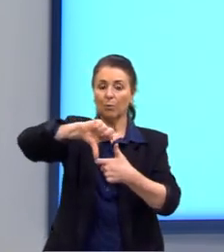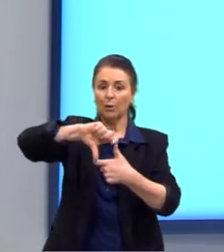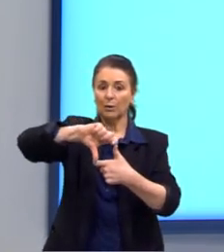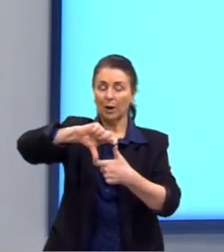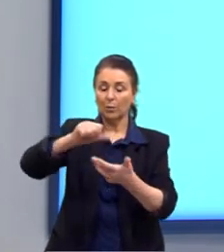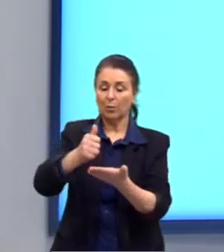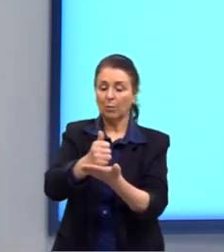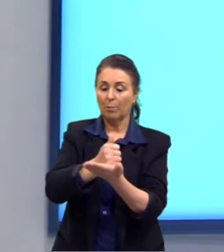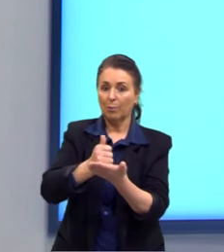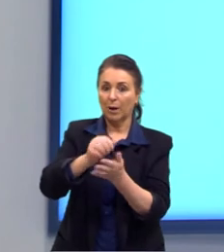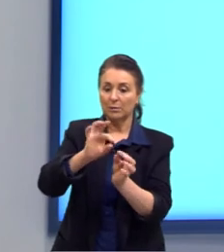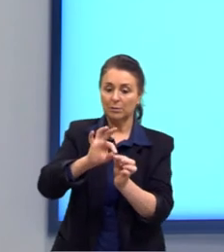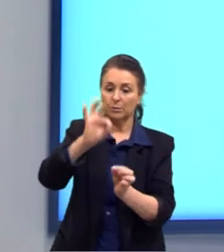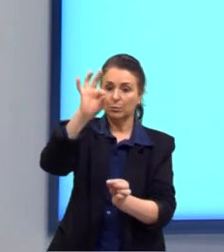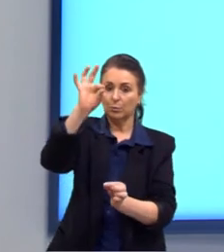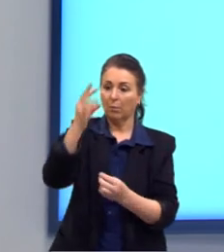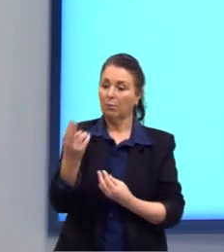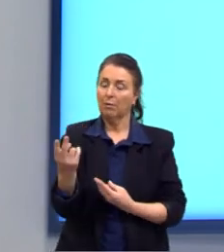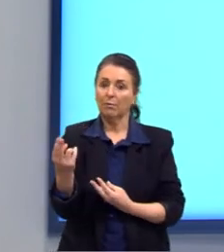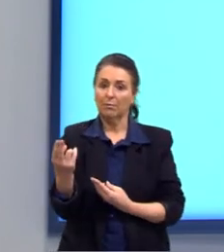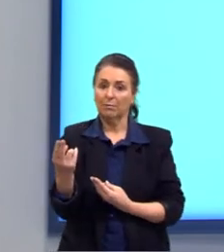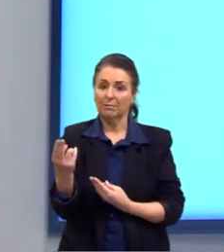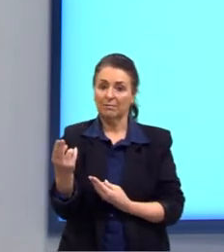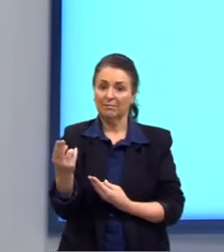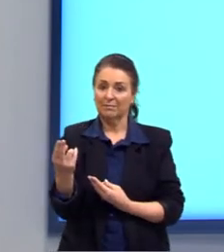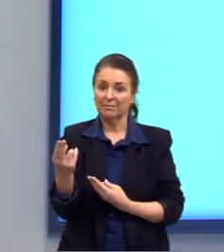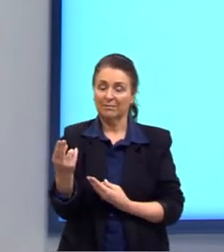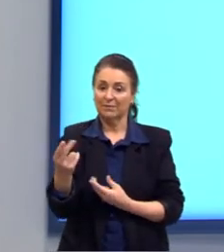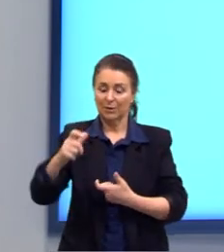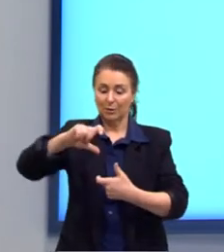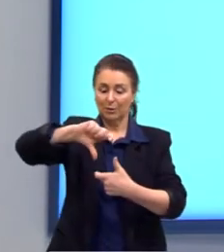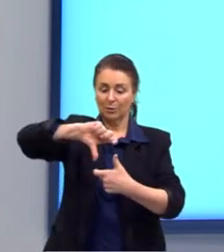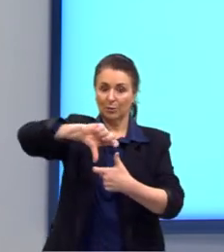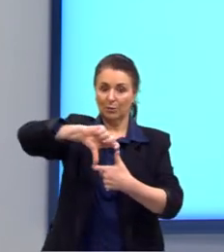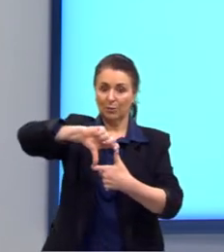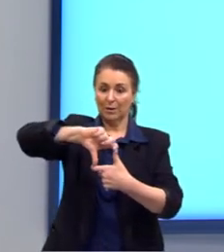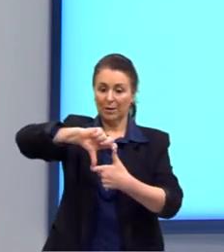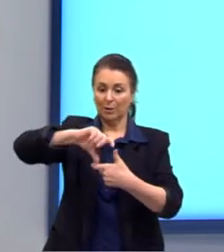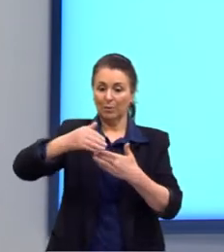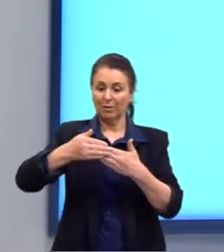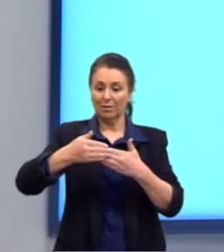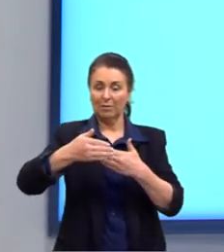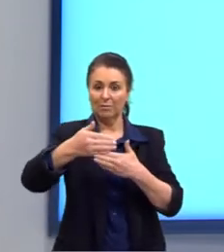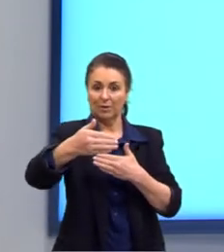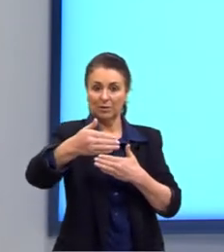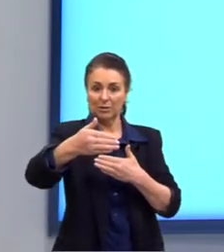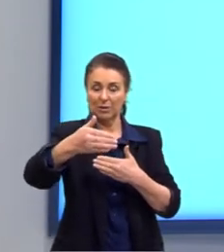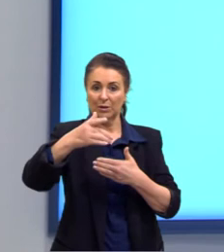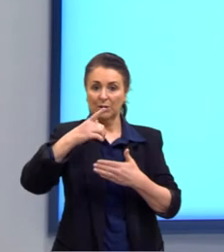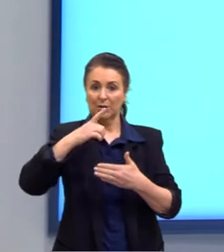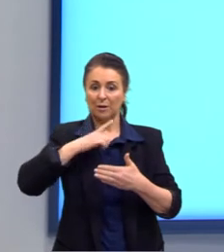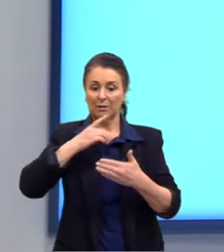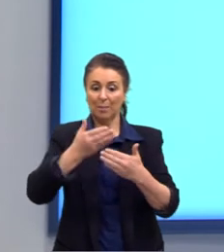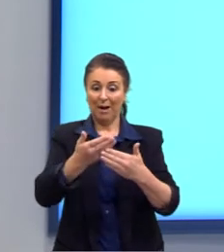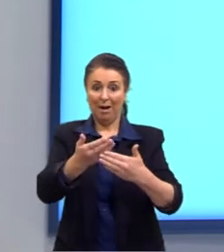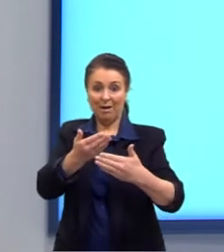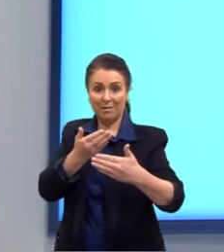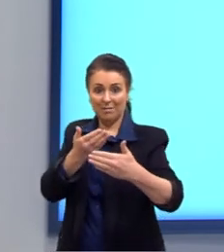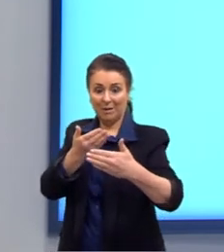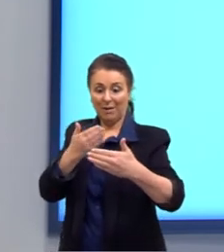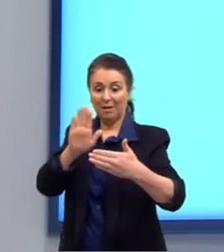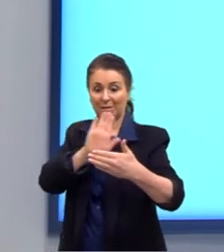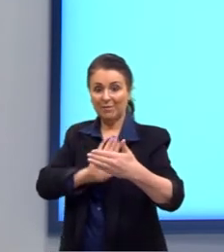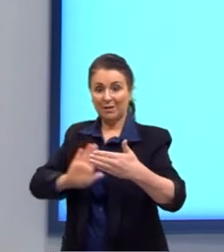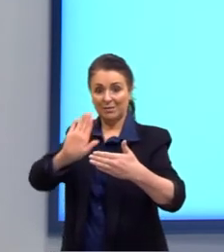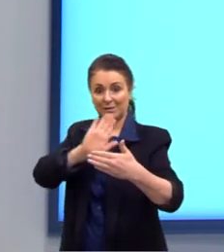base e a altura são congruentes. Então, nós temos um quadrado aqui na frente, temos um lá atrás, na face de